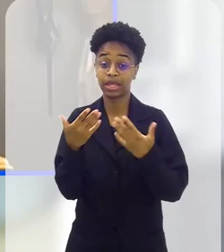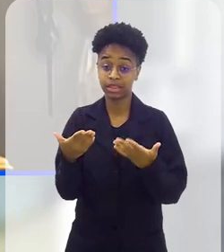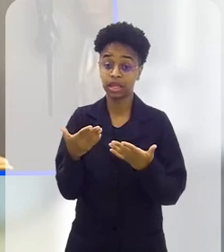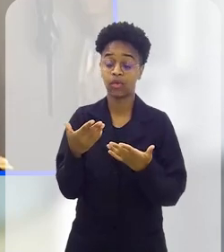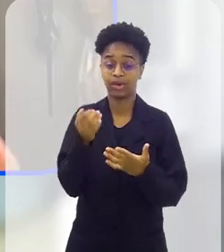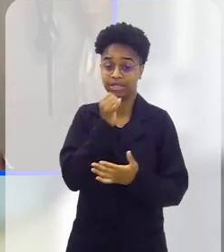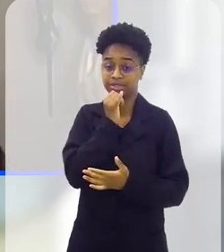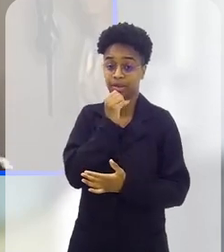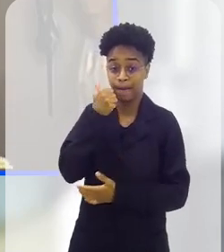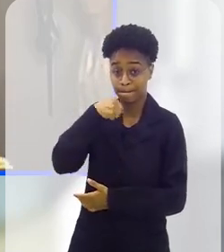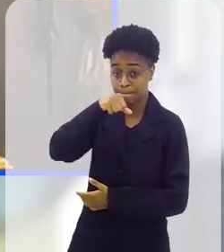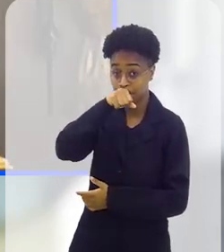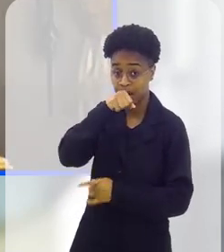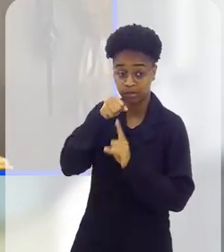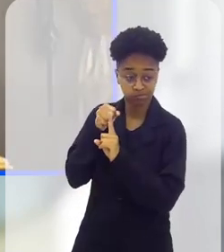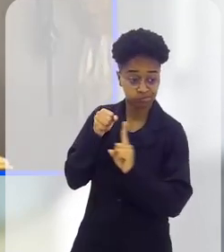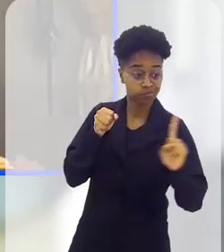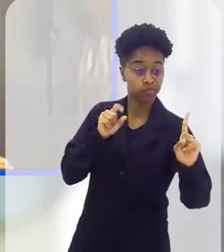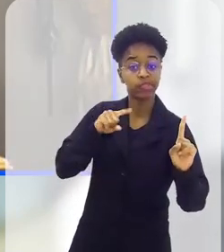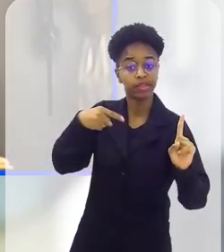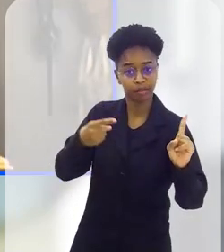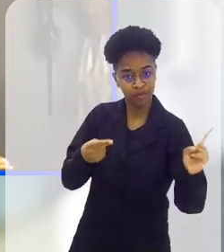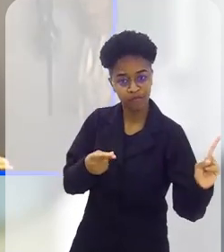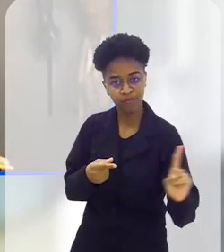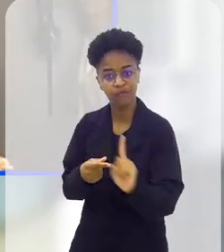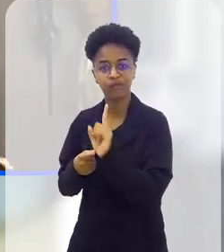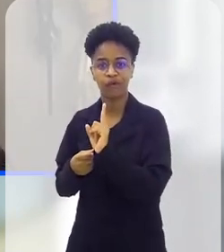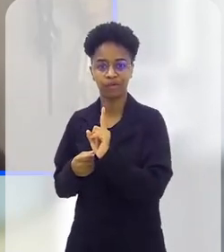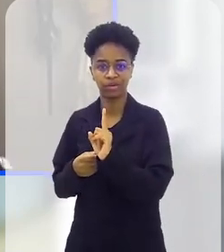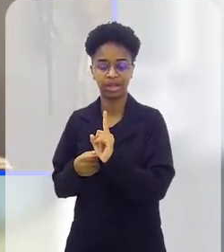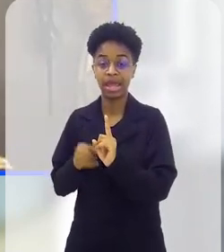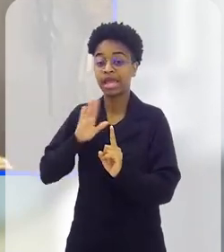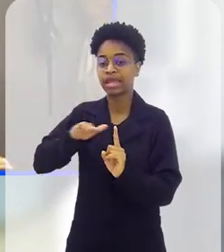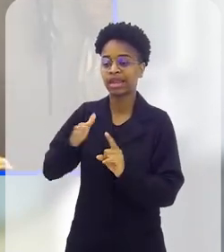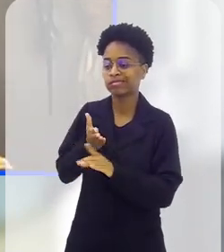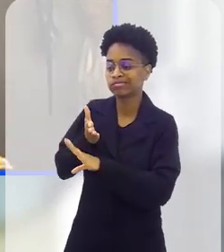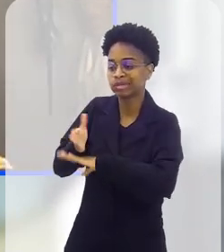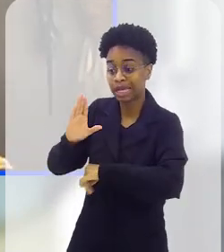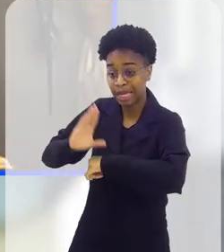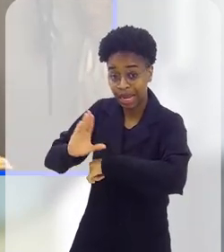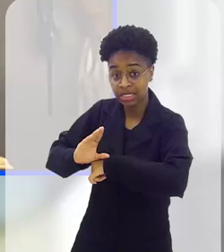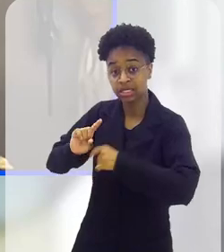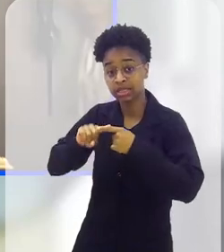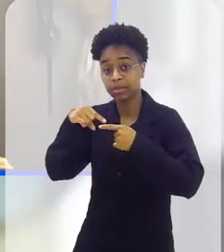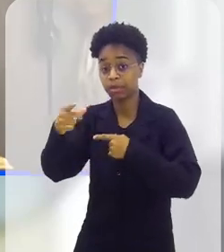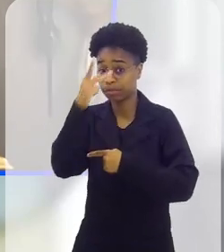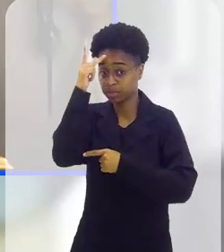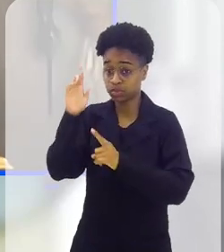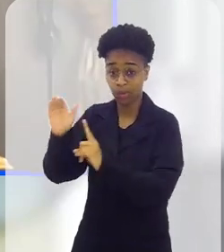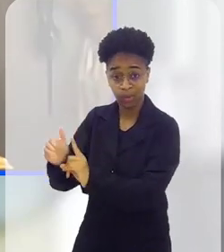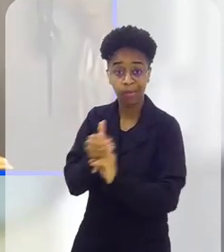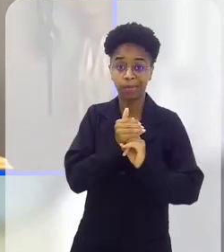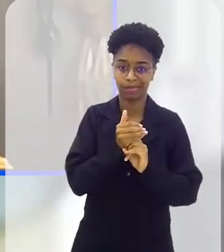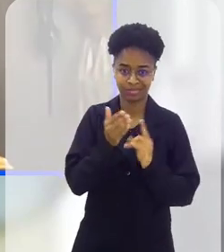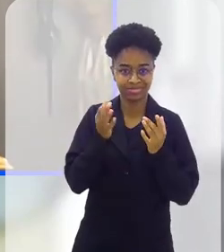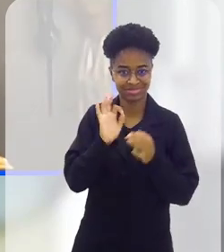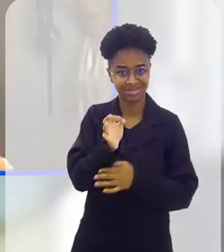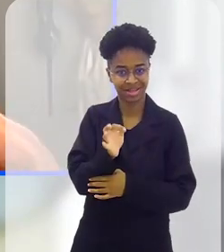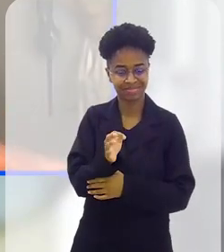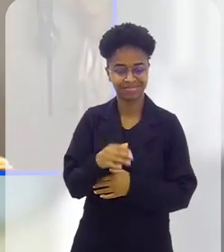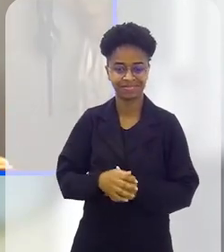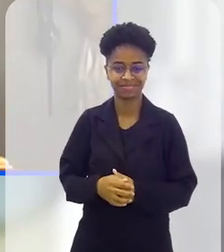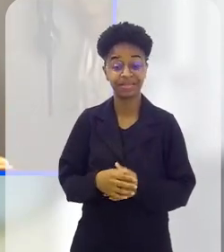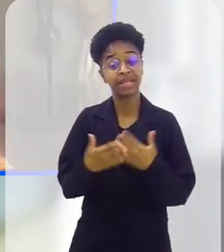ela. Então, a mãe que vai sair vai voltar, a criança vai para uma creche, mas alguém vai buscar, sabe?